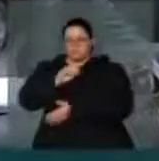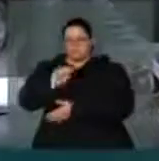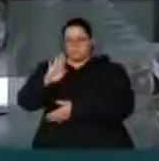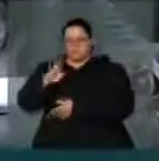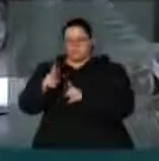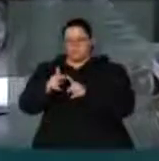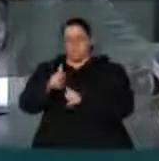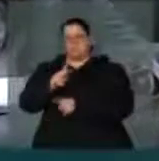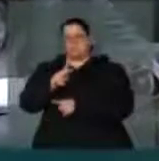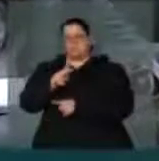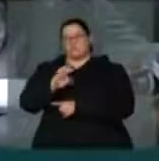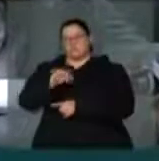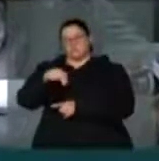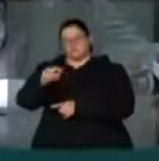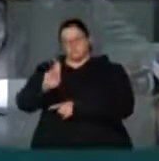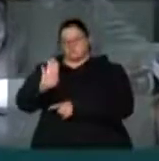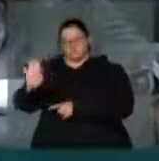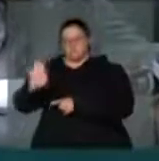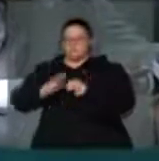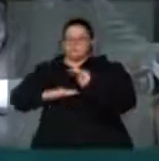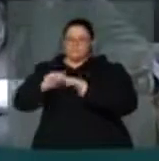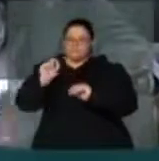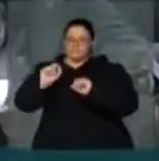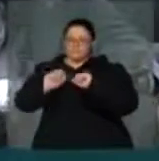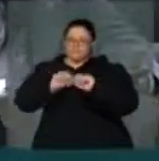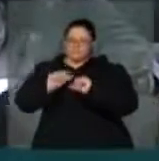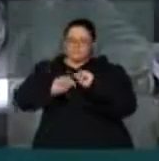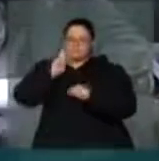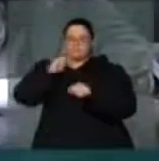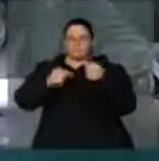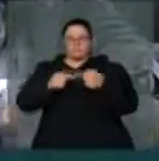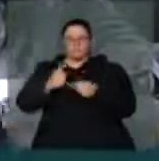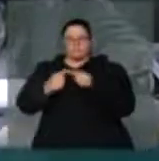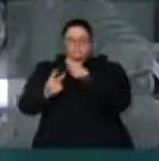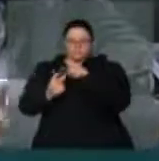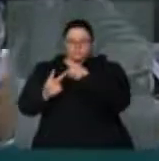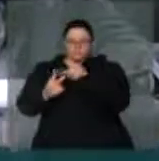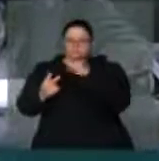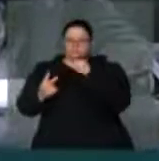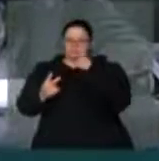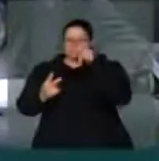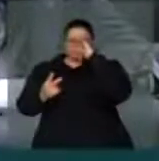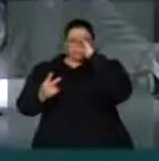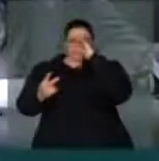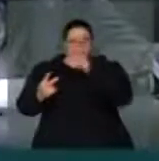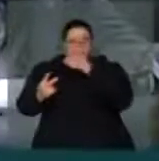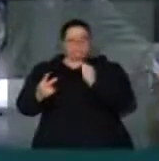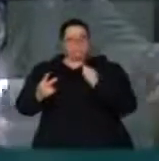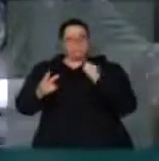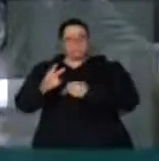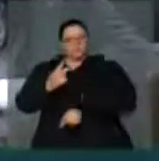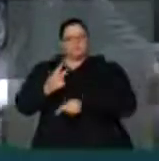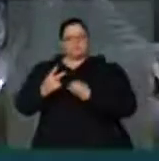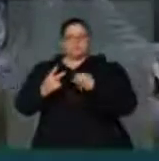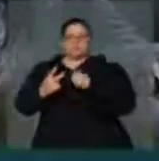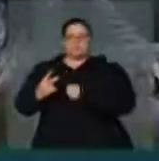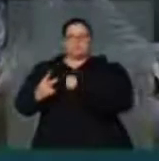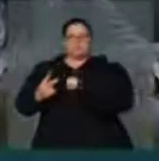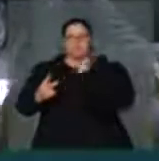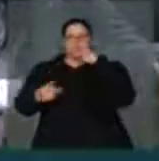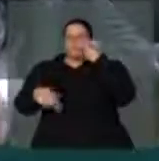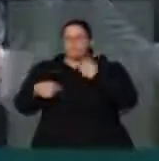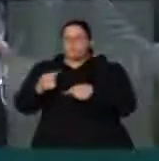da CNBB sobre a reforma política como são duas grandes entidades de importância fundamental para a vida política